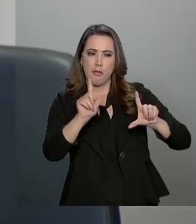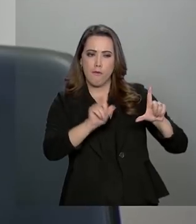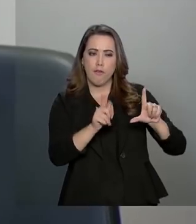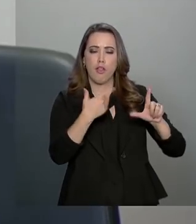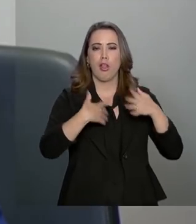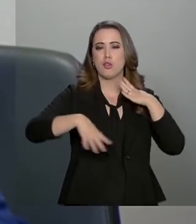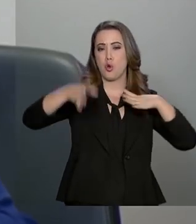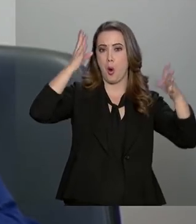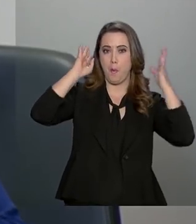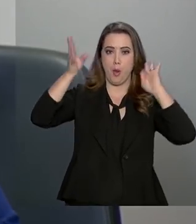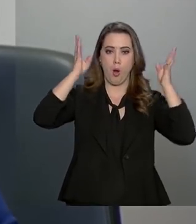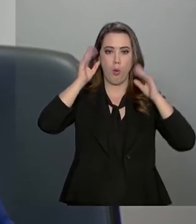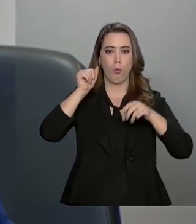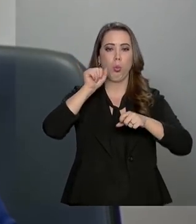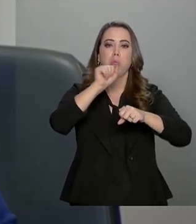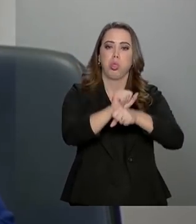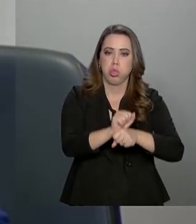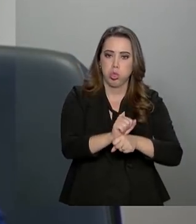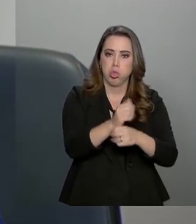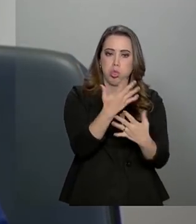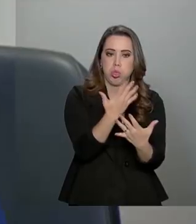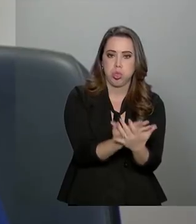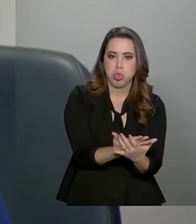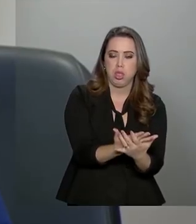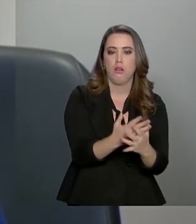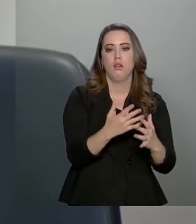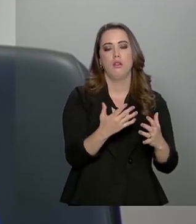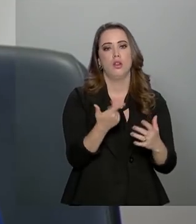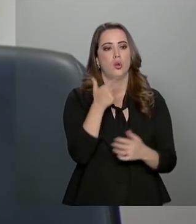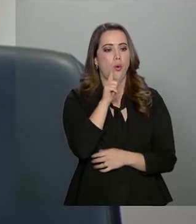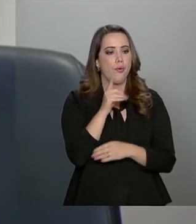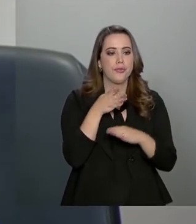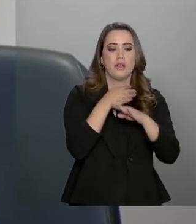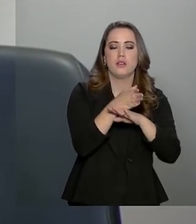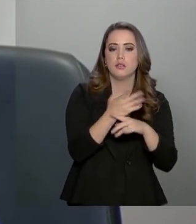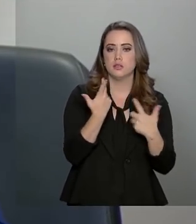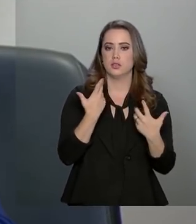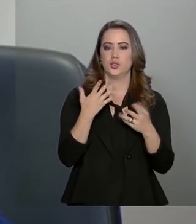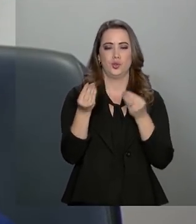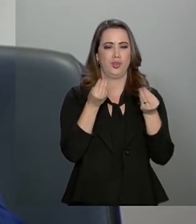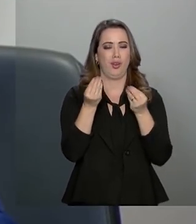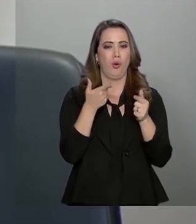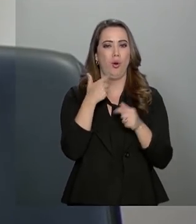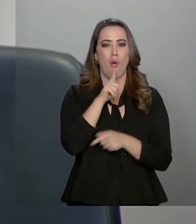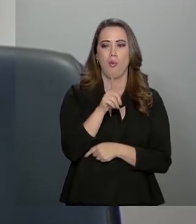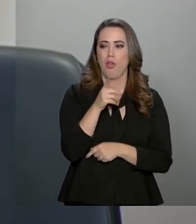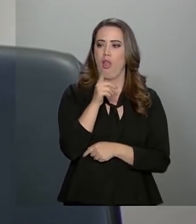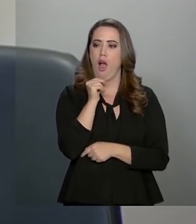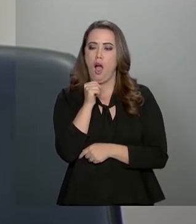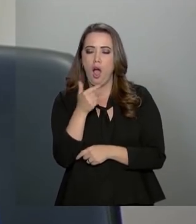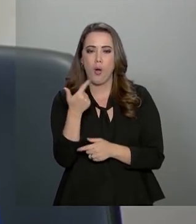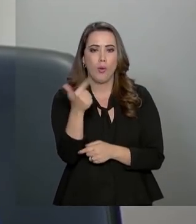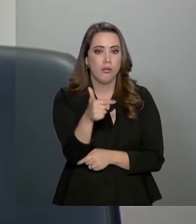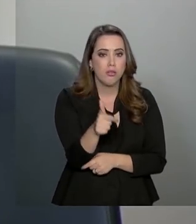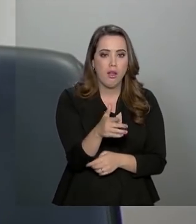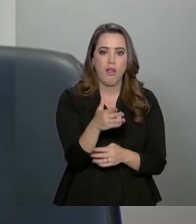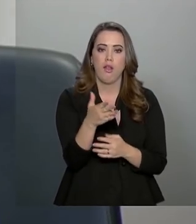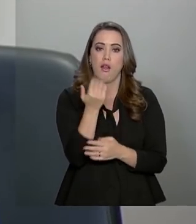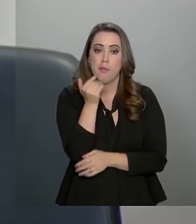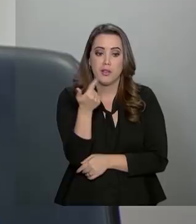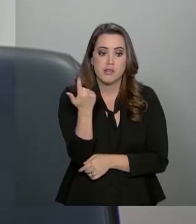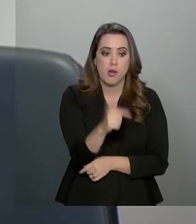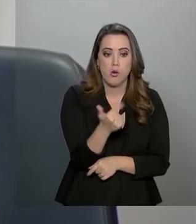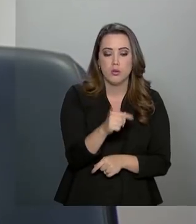caminhão atolado, caminhoneiros sem condições de estar ali, sem água, sem alimentação, enfim,